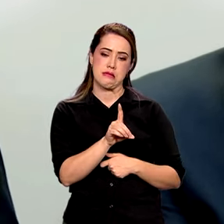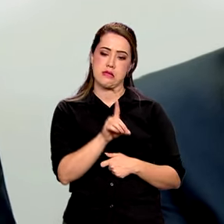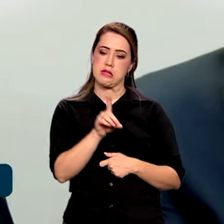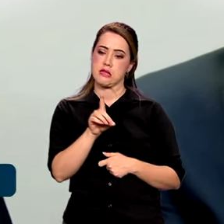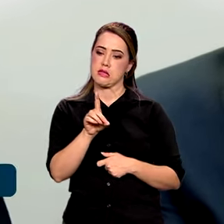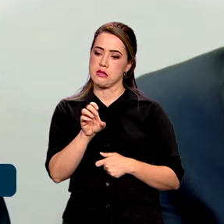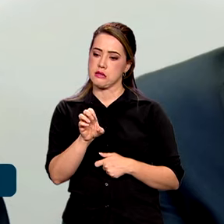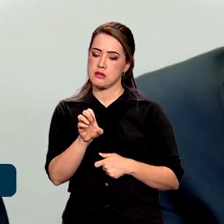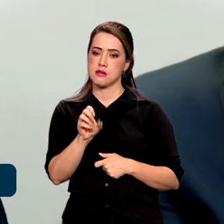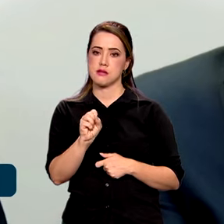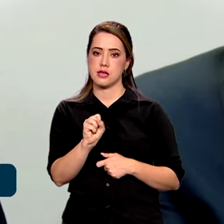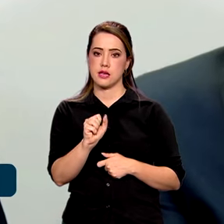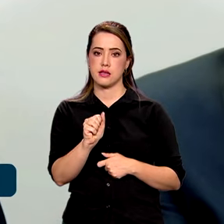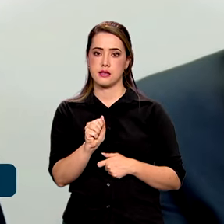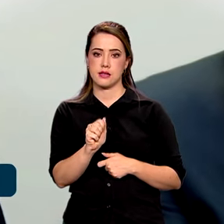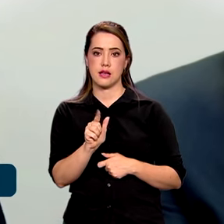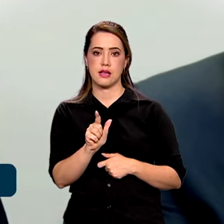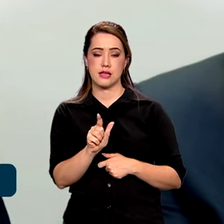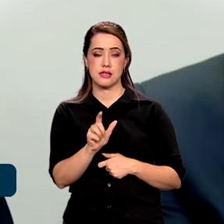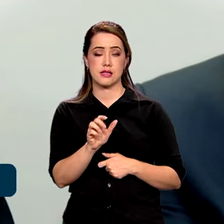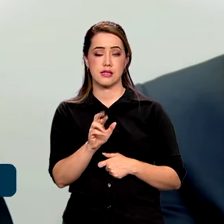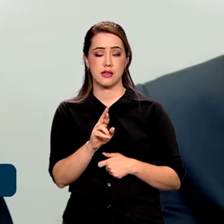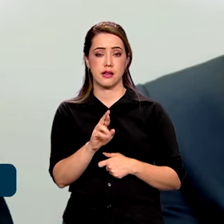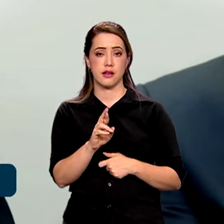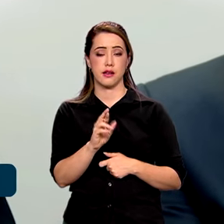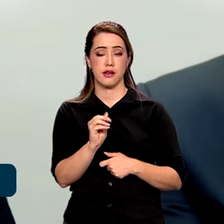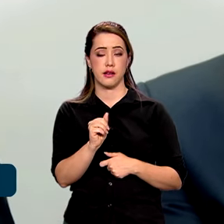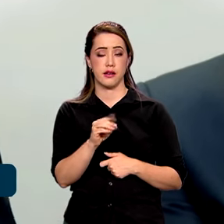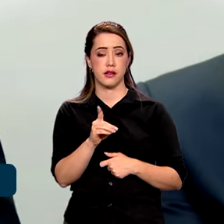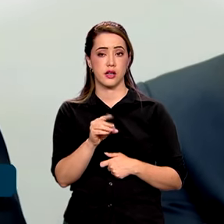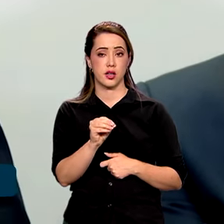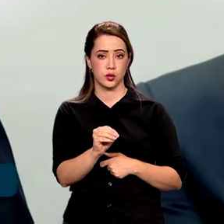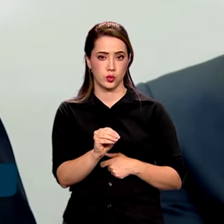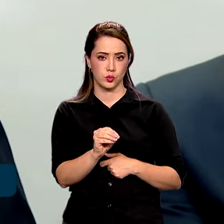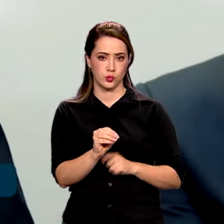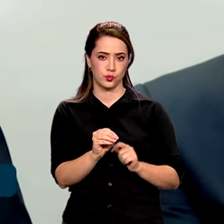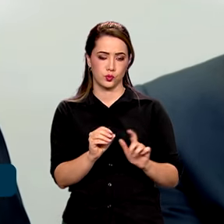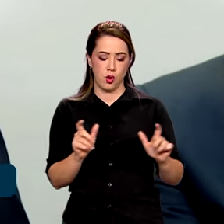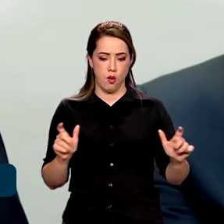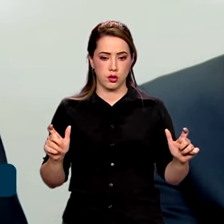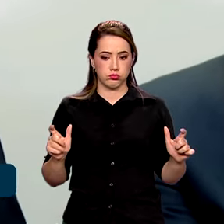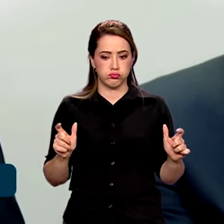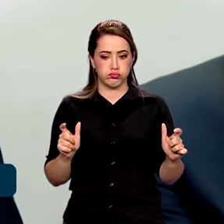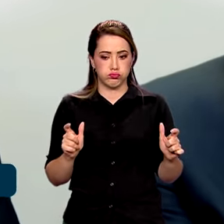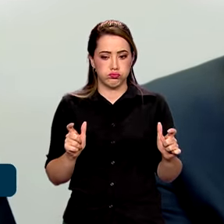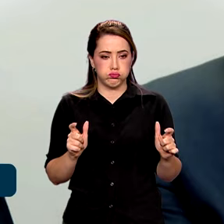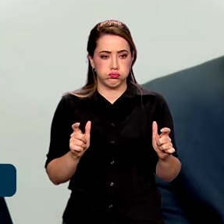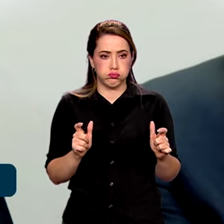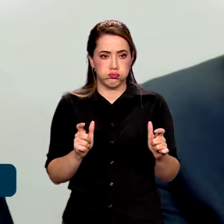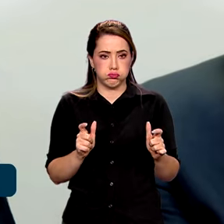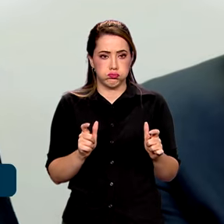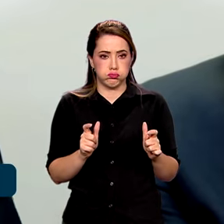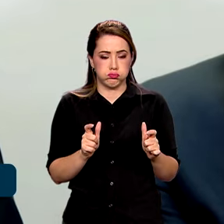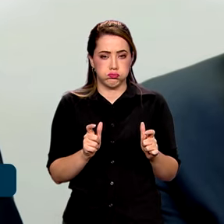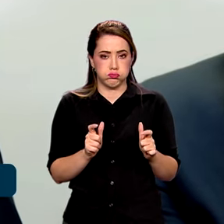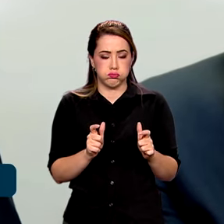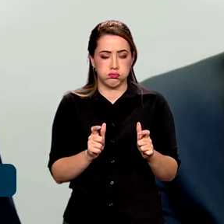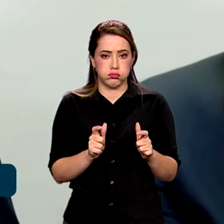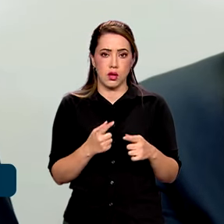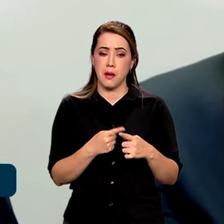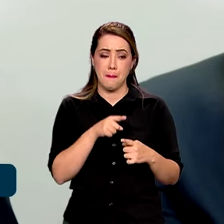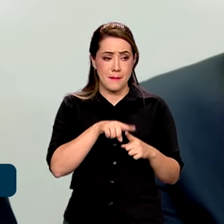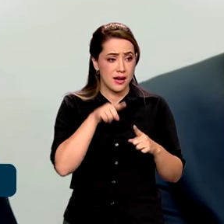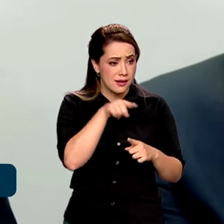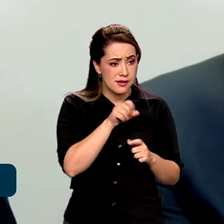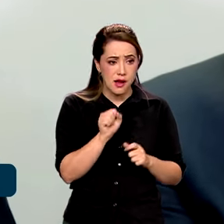Estou sendo absolutamente transparente. Na margem, nós estamos desacelerando. Uma inflação completamente